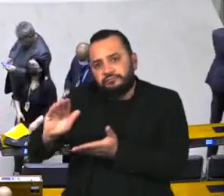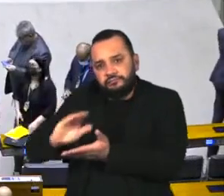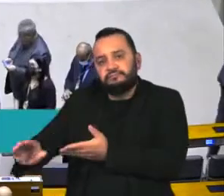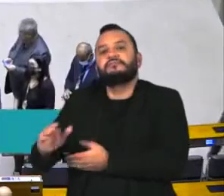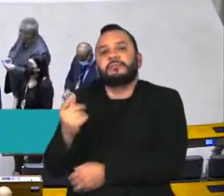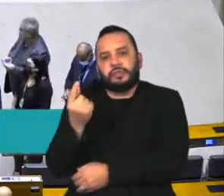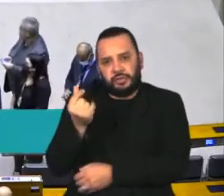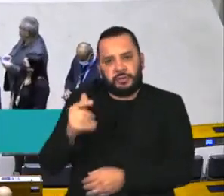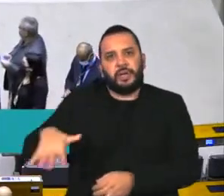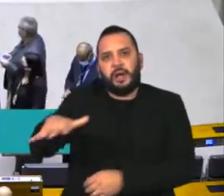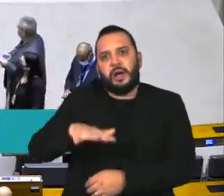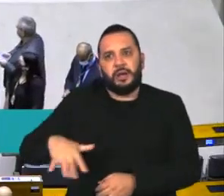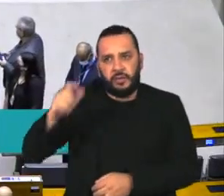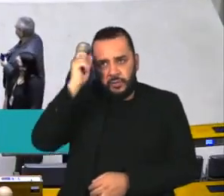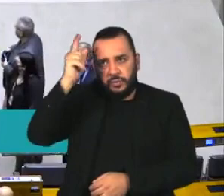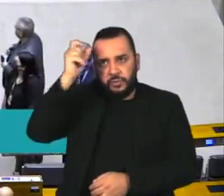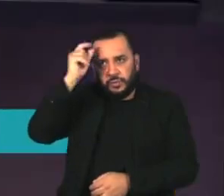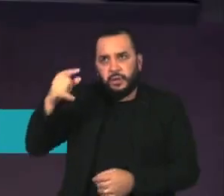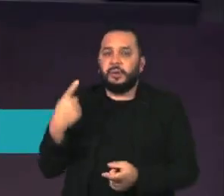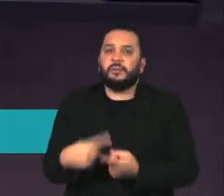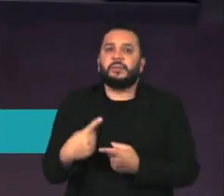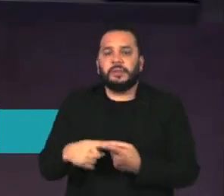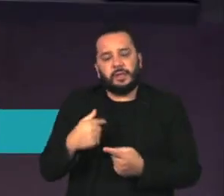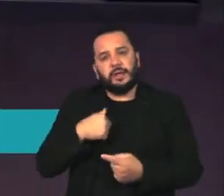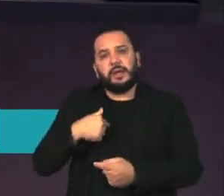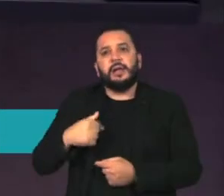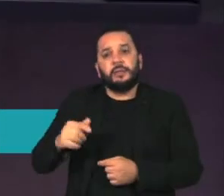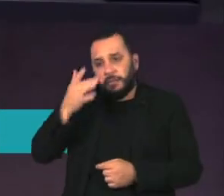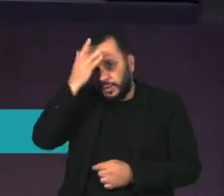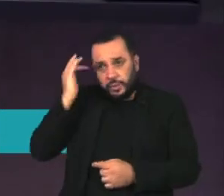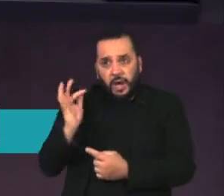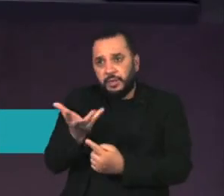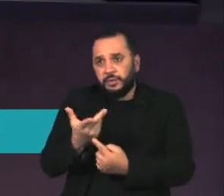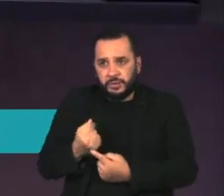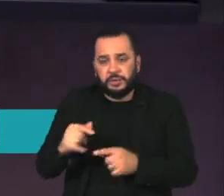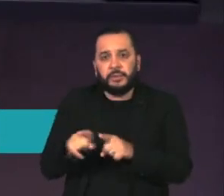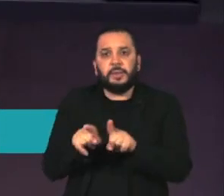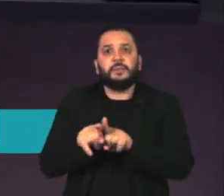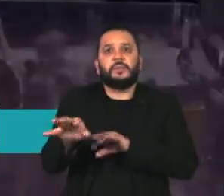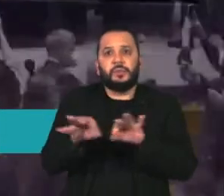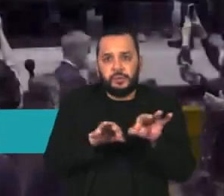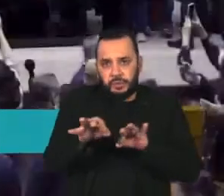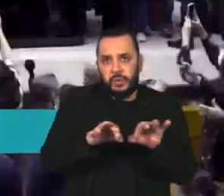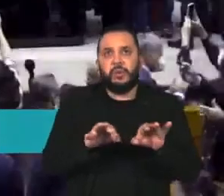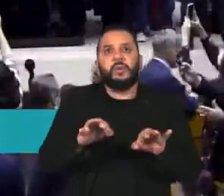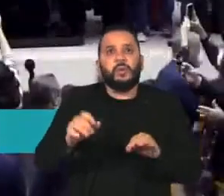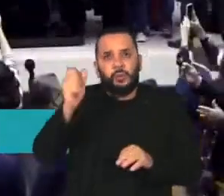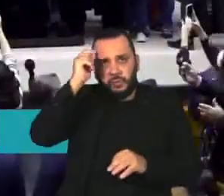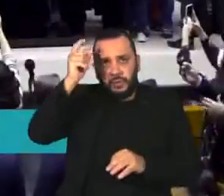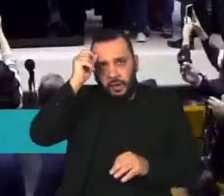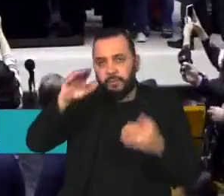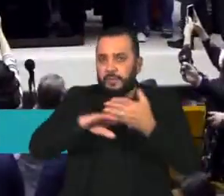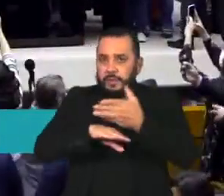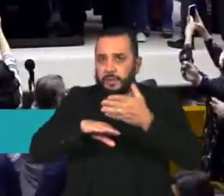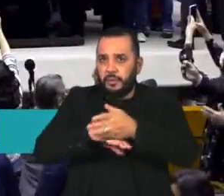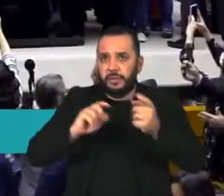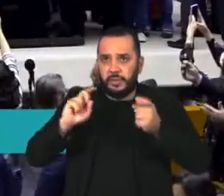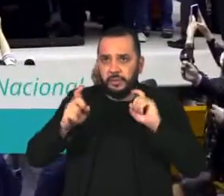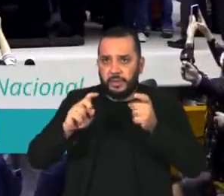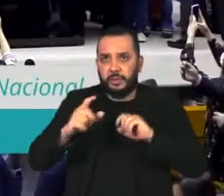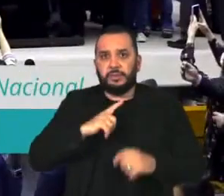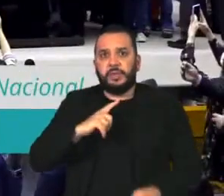A decisão aconteceu após pressão de artistas e produtores culturais que participaram de sessões ligadas ao tema nos últimos dias. Foram